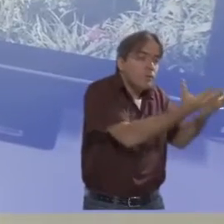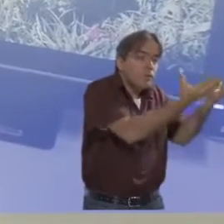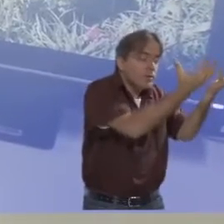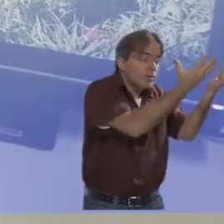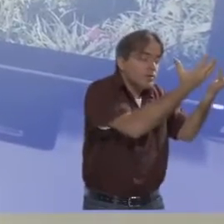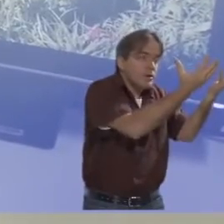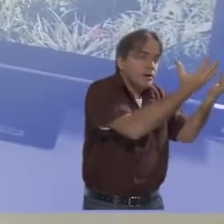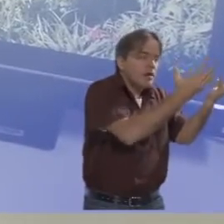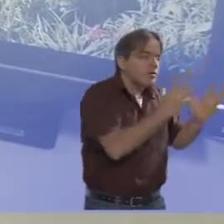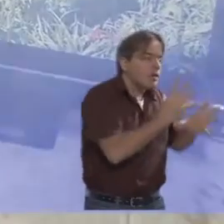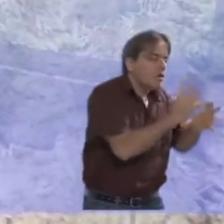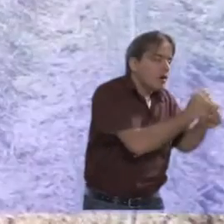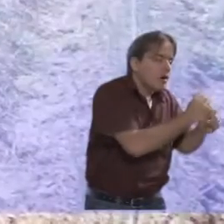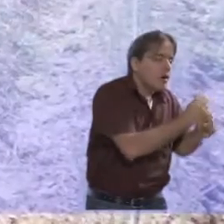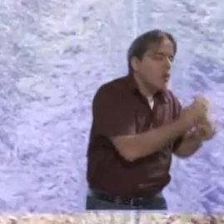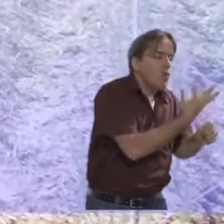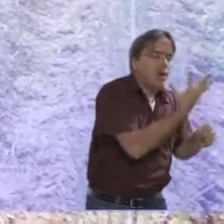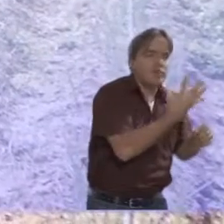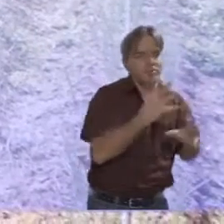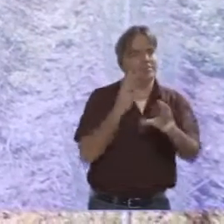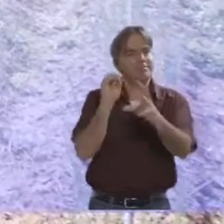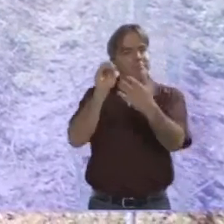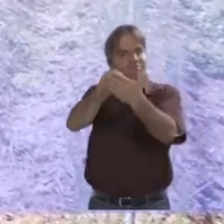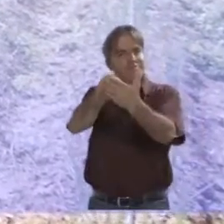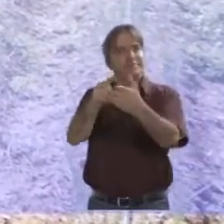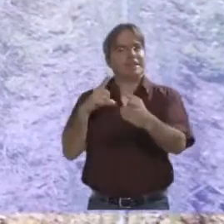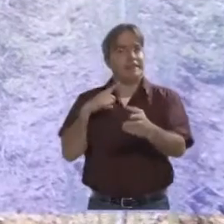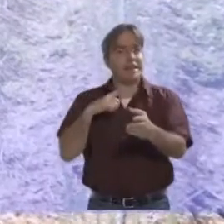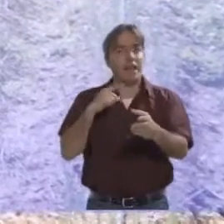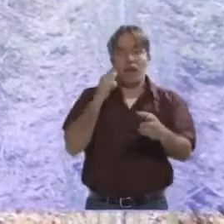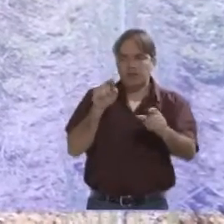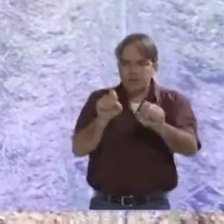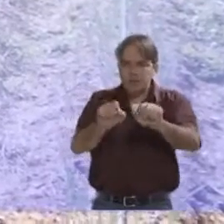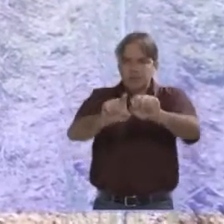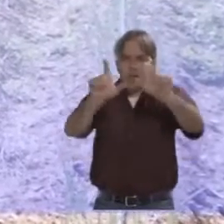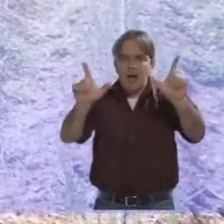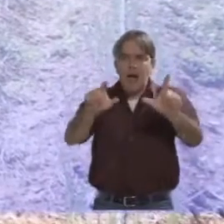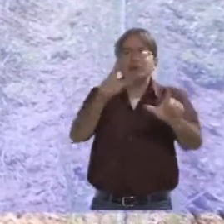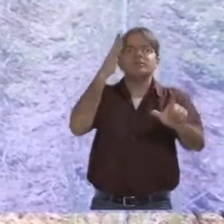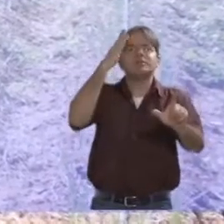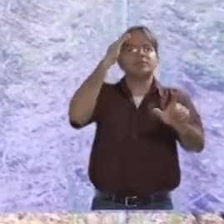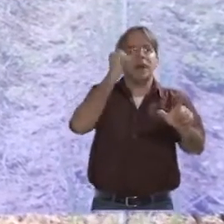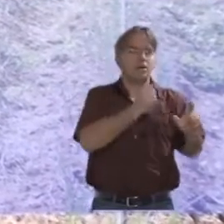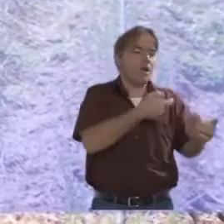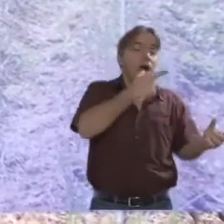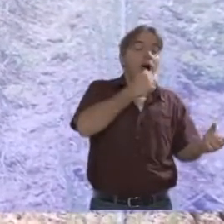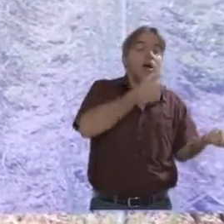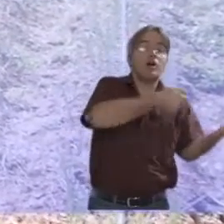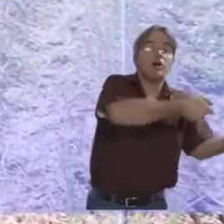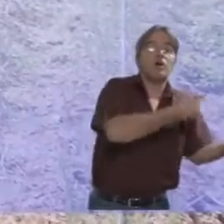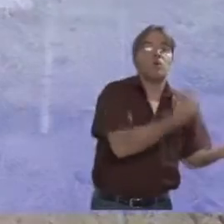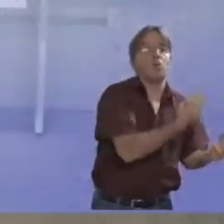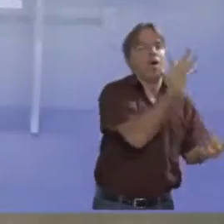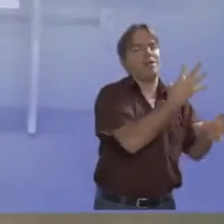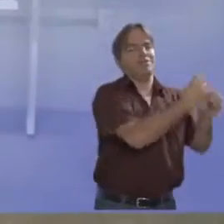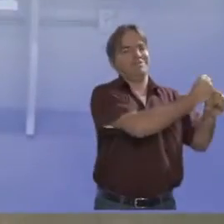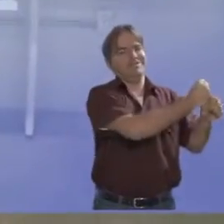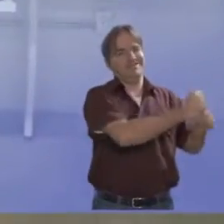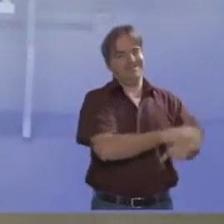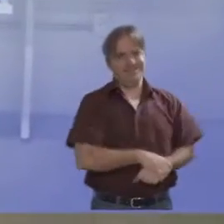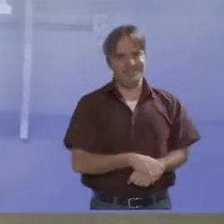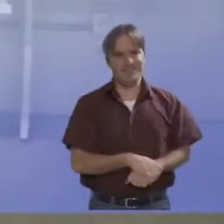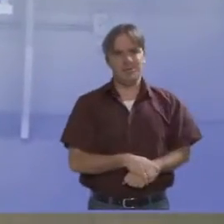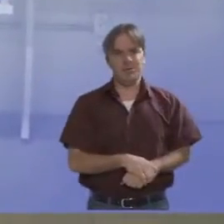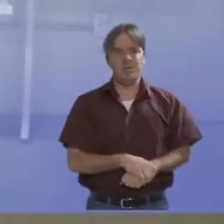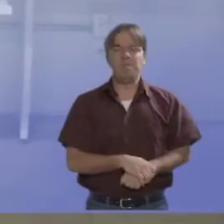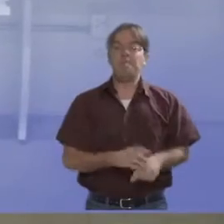quanto deve irrigar naquele dia em função dessas condições climáticas que ocorreram no dia anterior. Além disso, toda